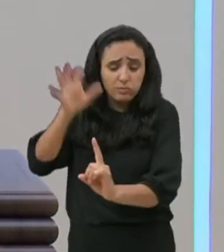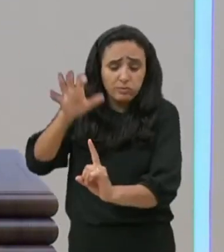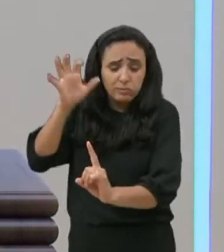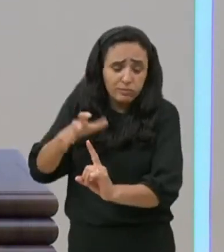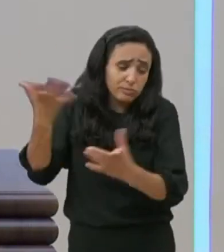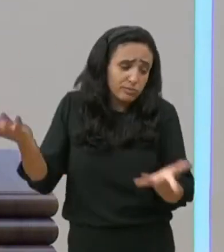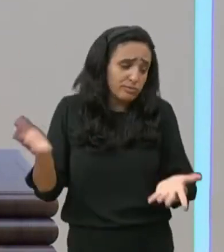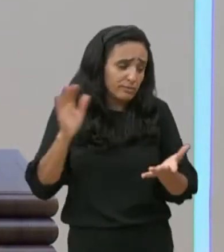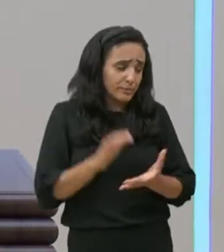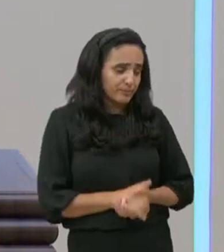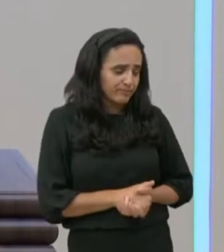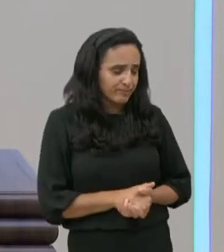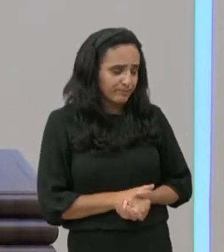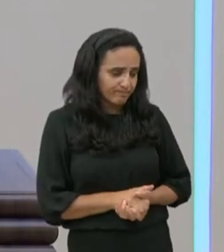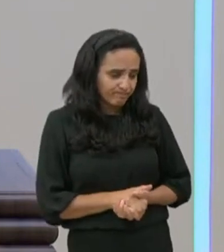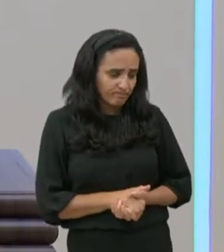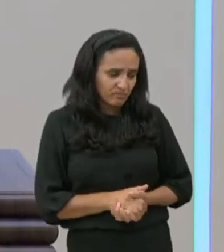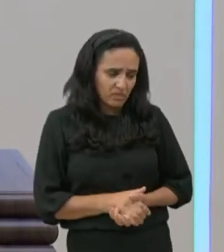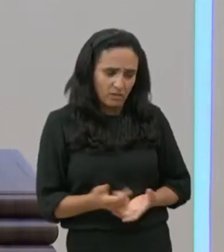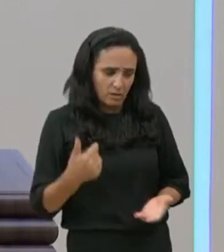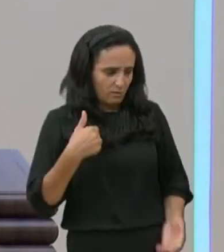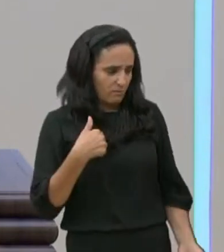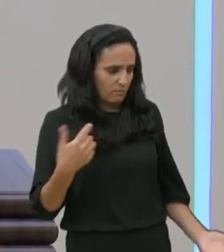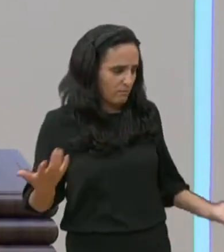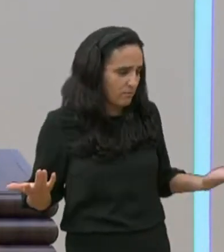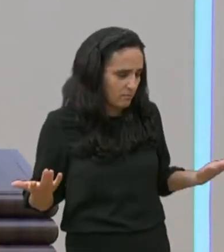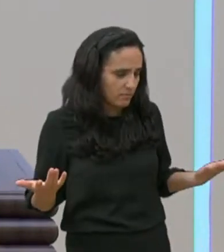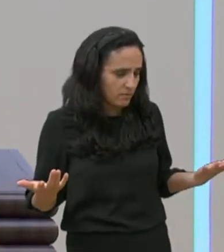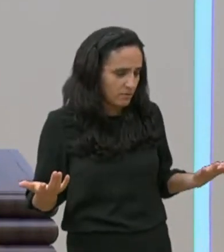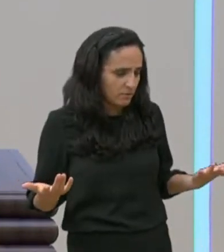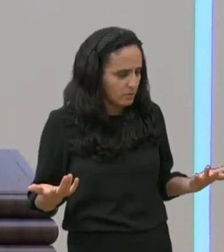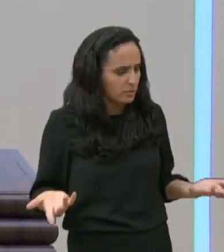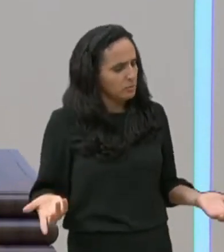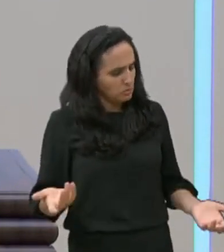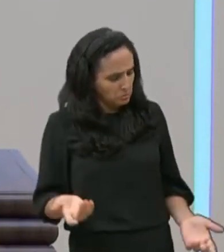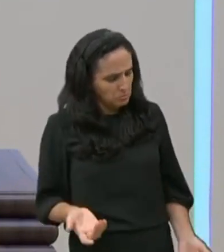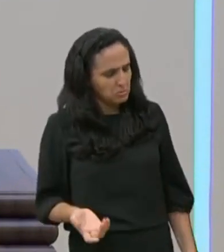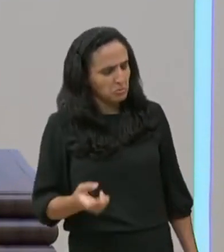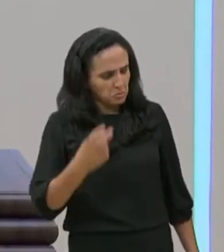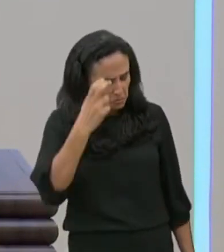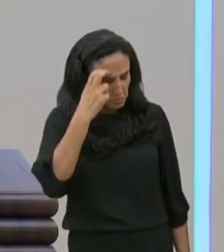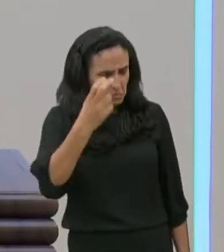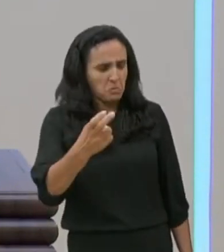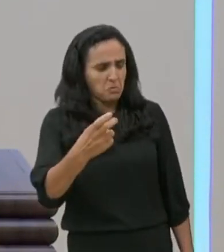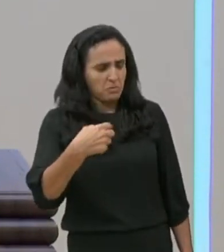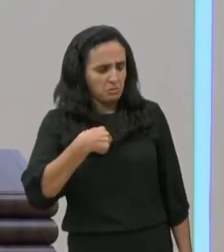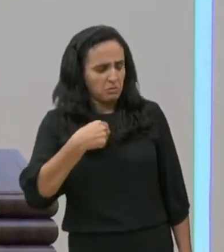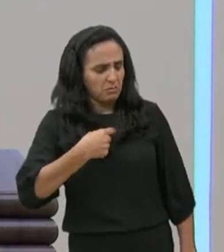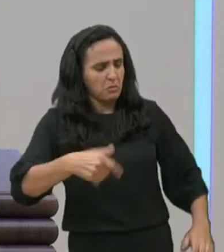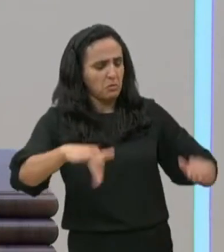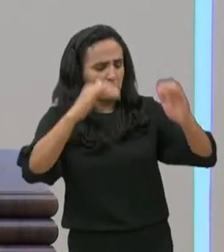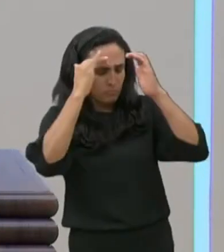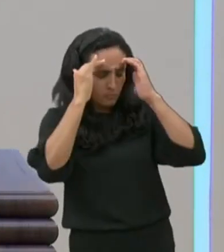mas olha, eu sou homem, também, debaixo, de autoridade,